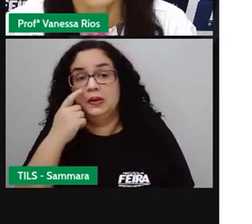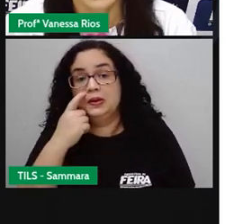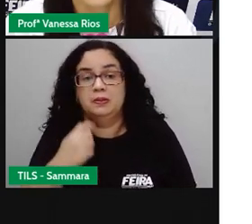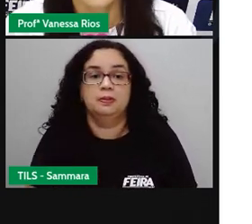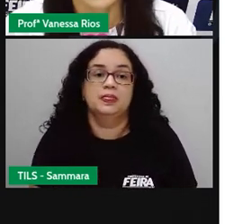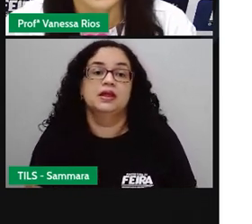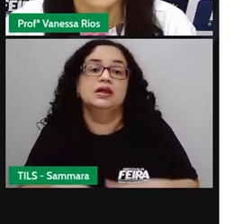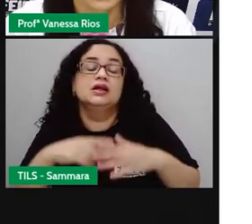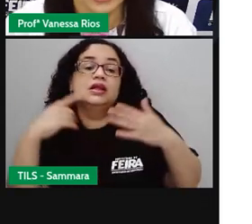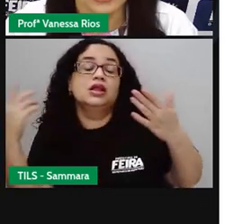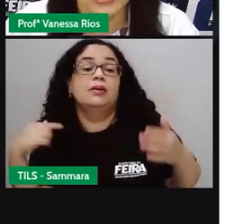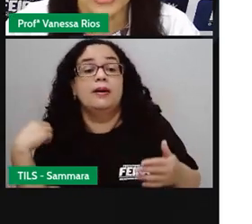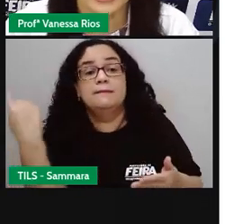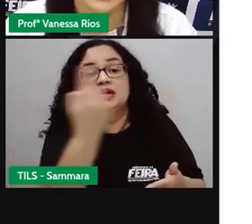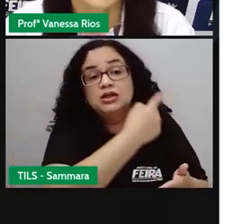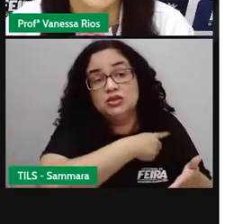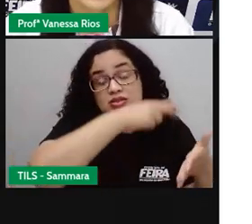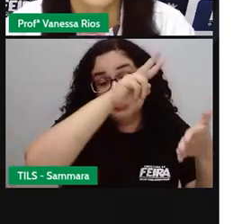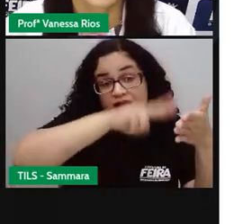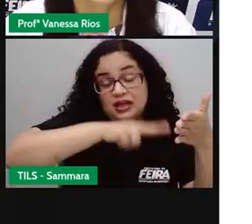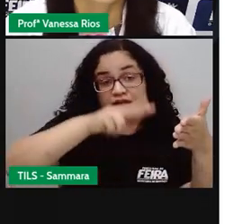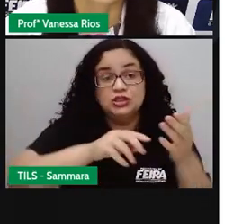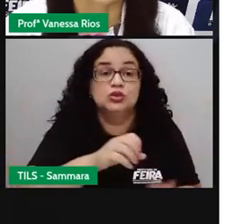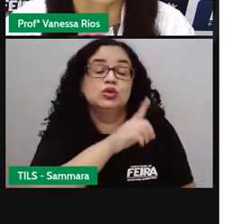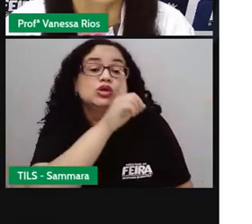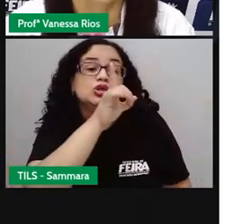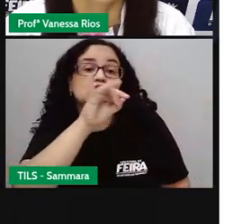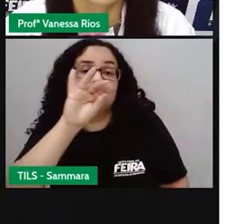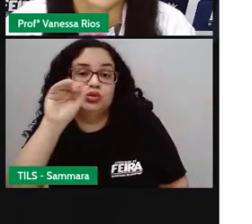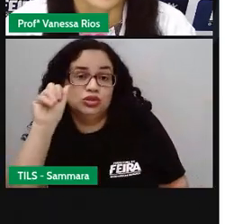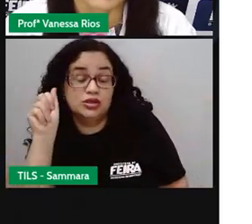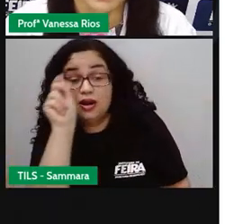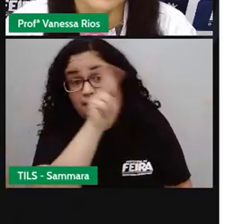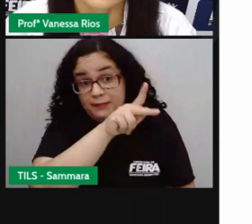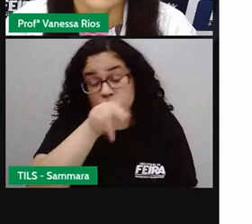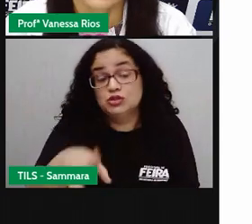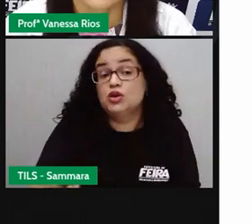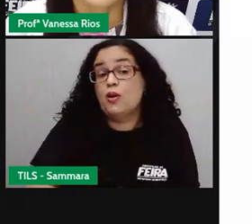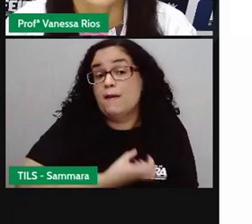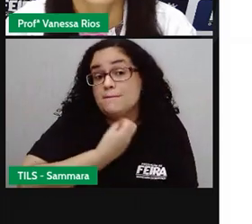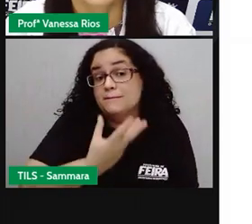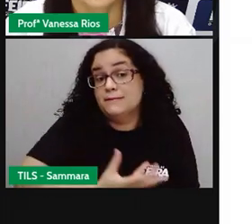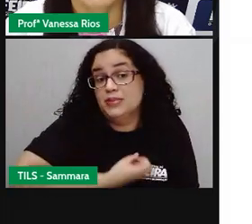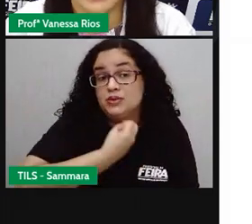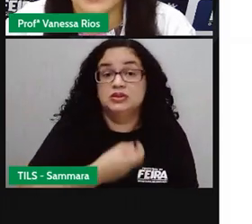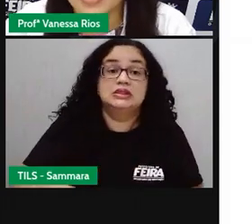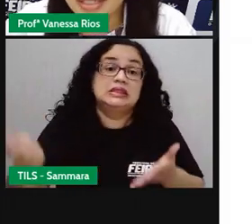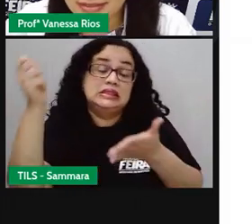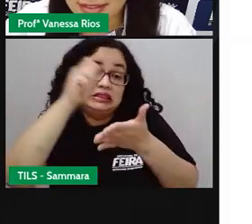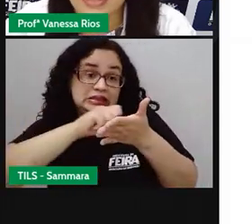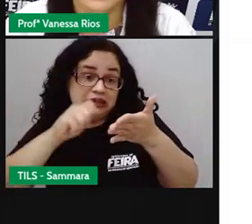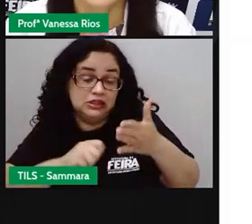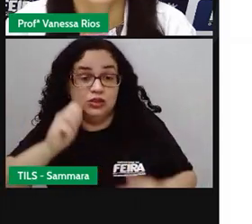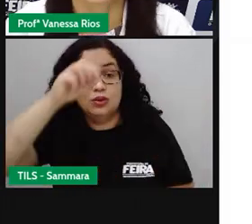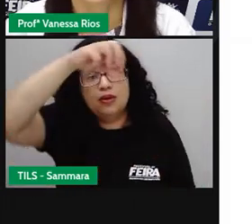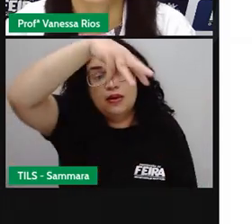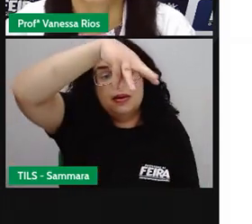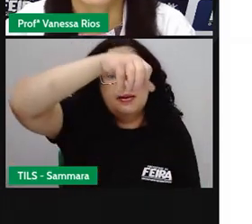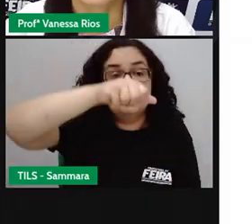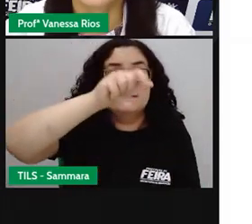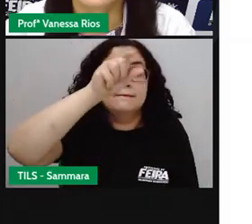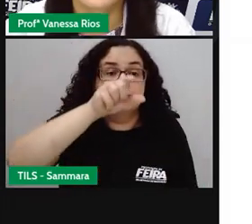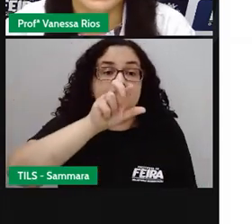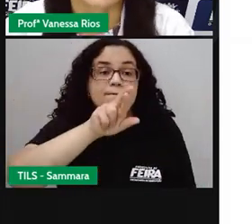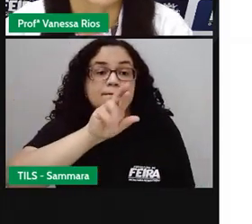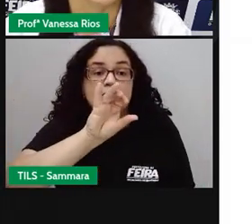Para a nossa leitura do dia, a Pró trouxe um poema escrito por Mário Quintana, que se